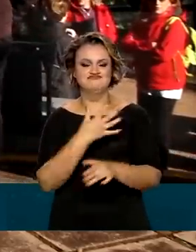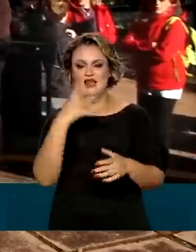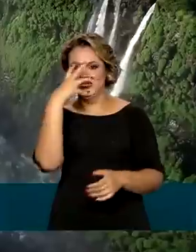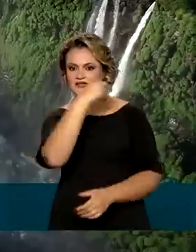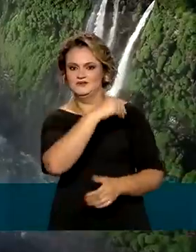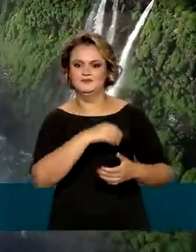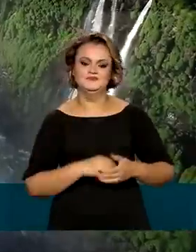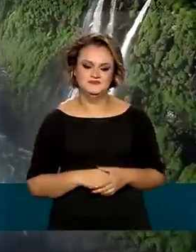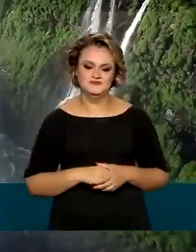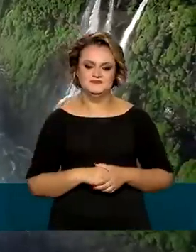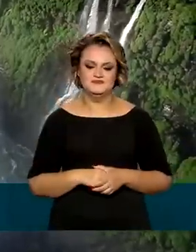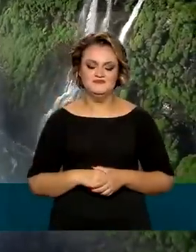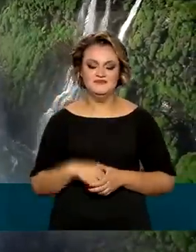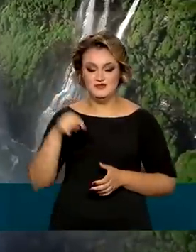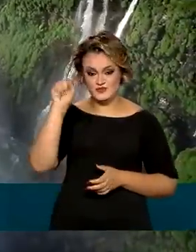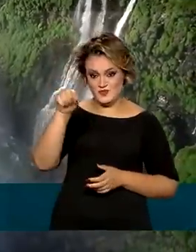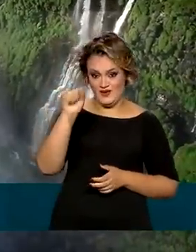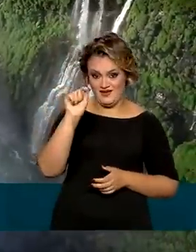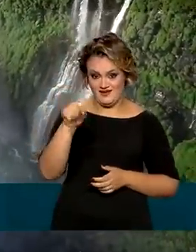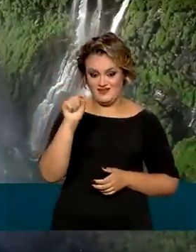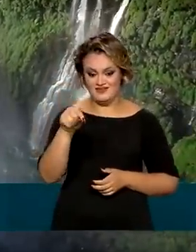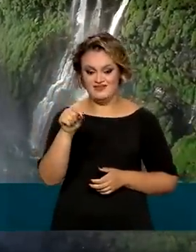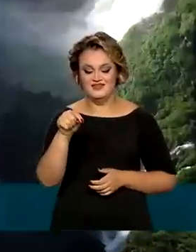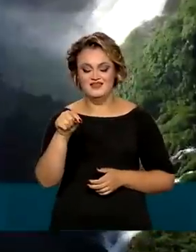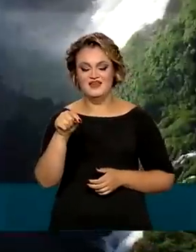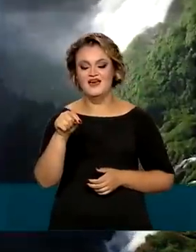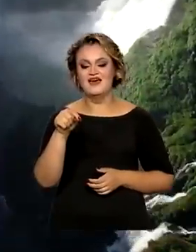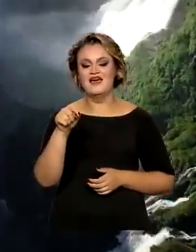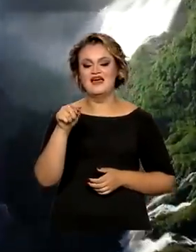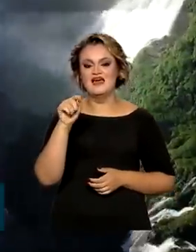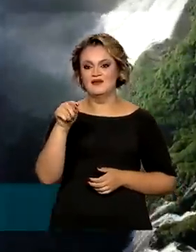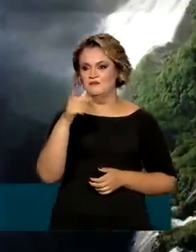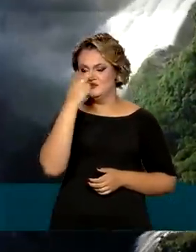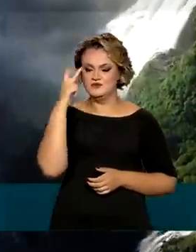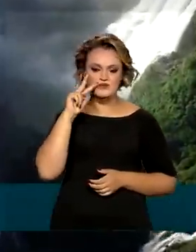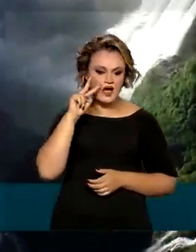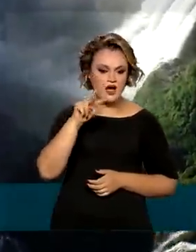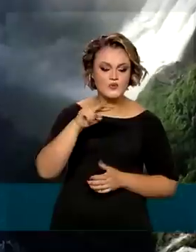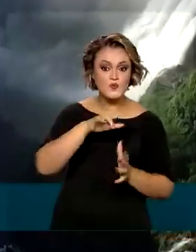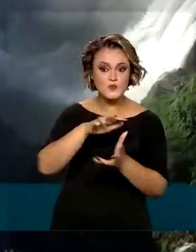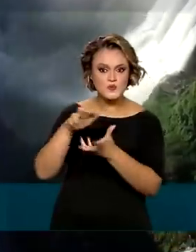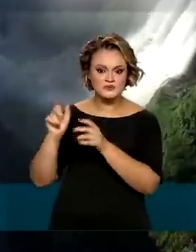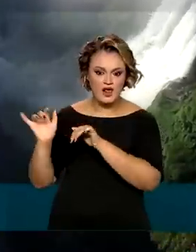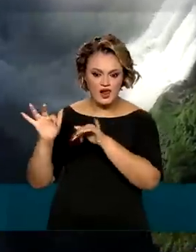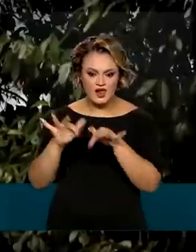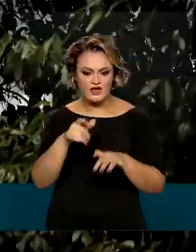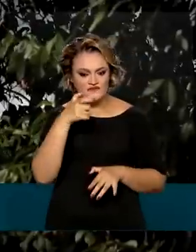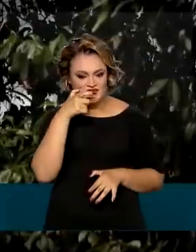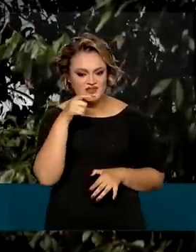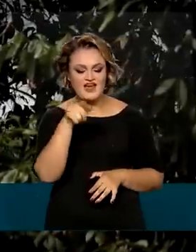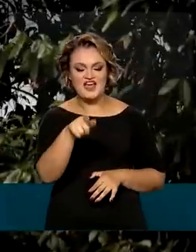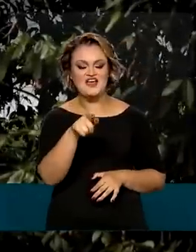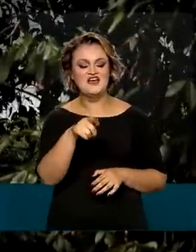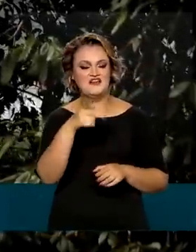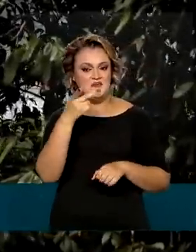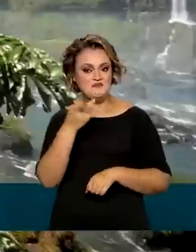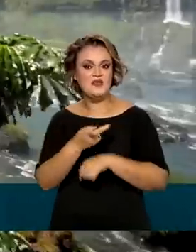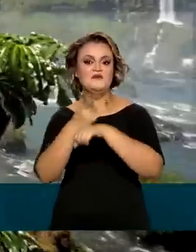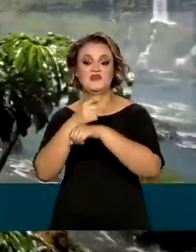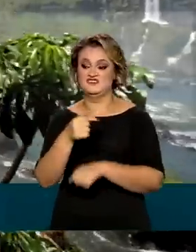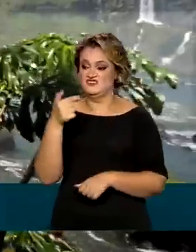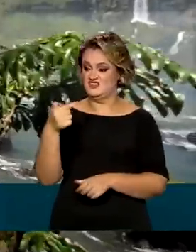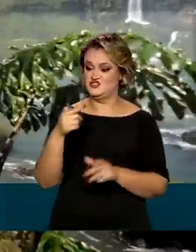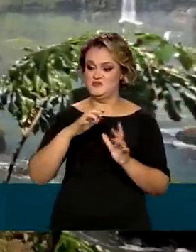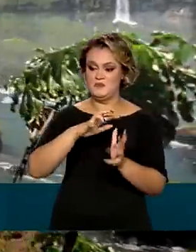As cataratas do Iguaçu, uma das principais atrações do mundo, acabam de ser eleitas a